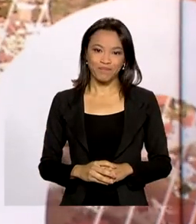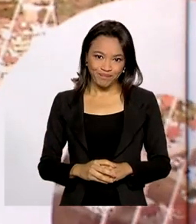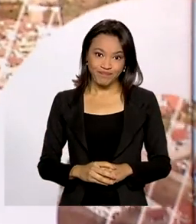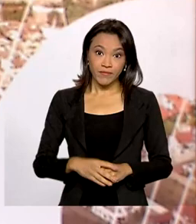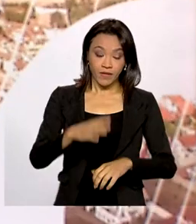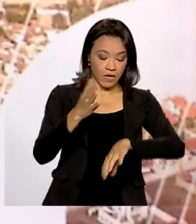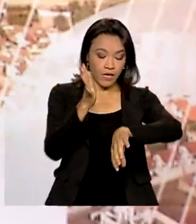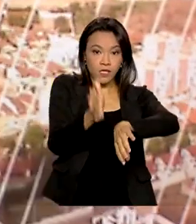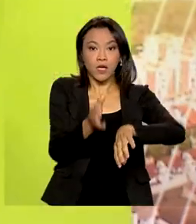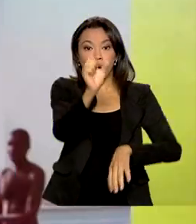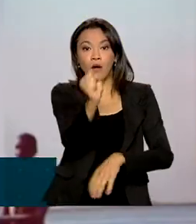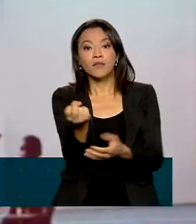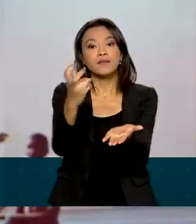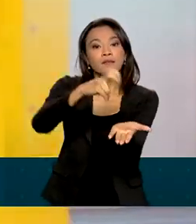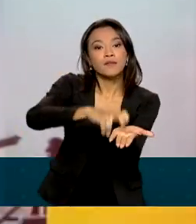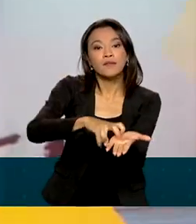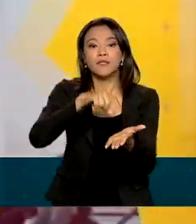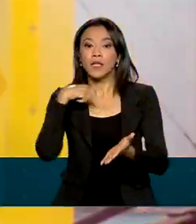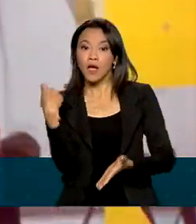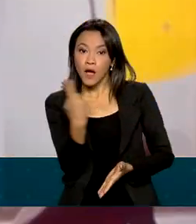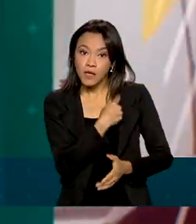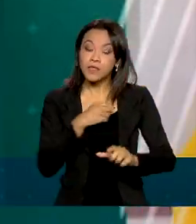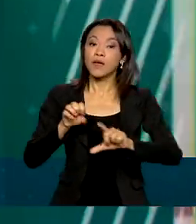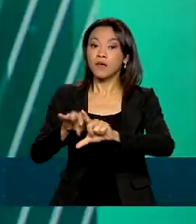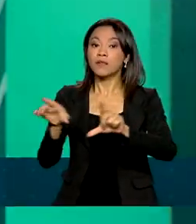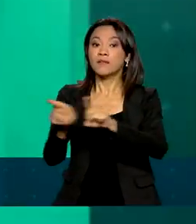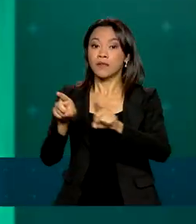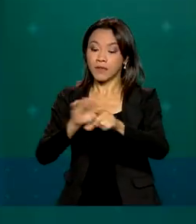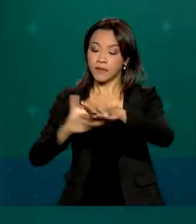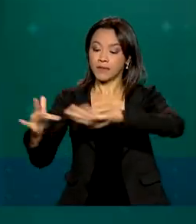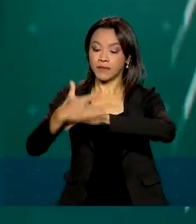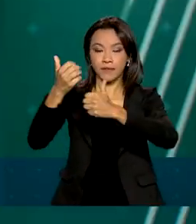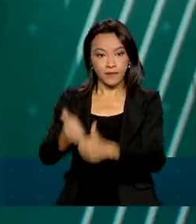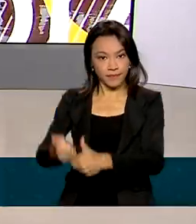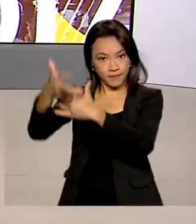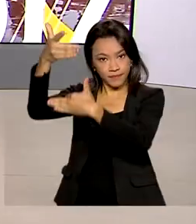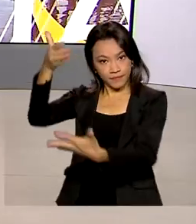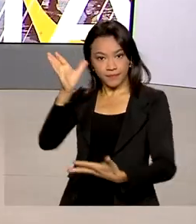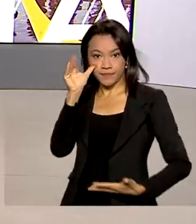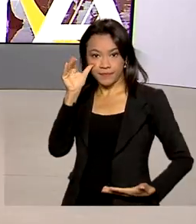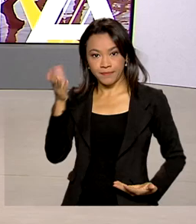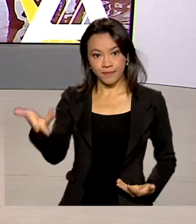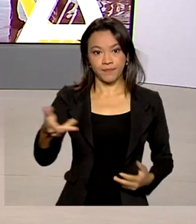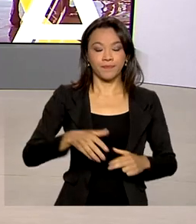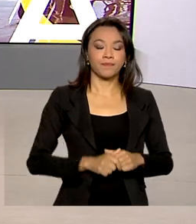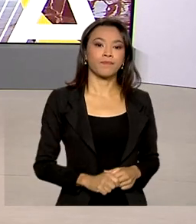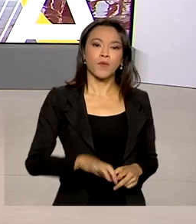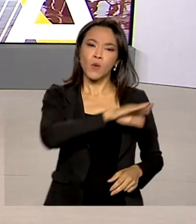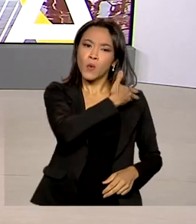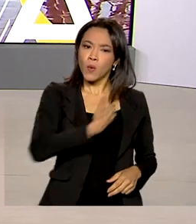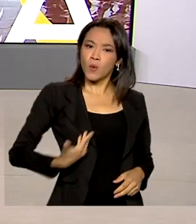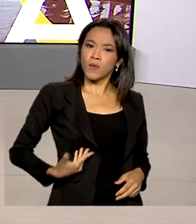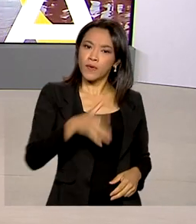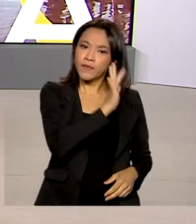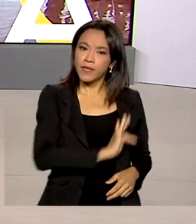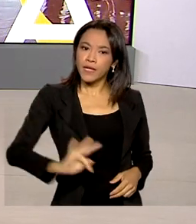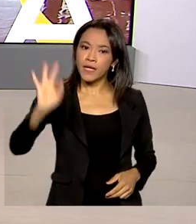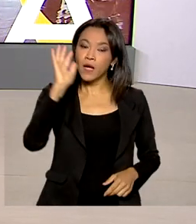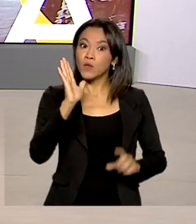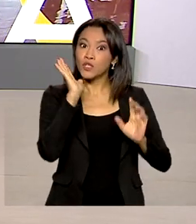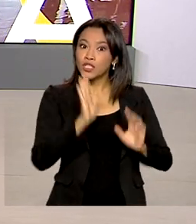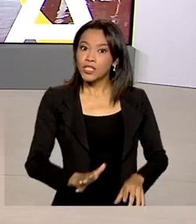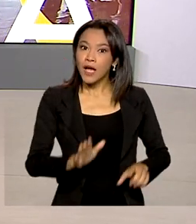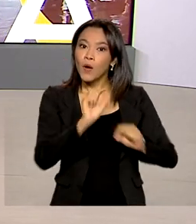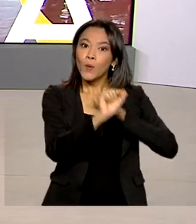São oito horas da manhã e estamos ao vivo também pelas redes sociais. O governo federal reajustou o